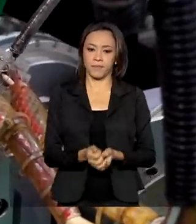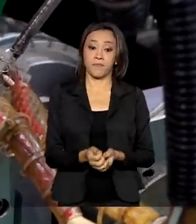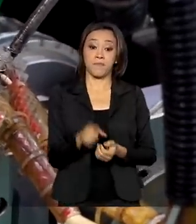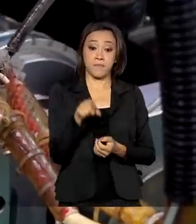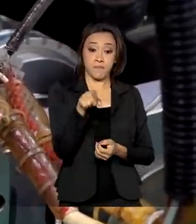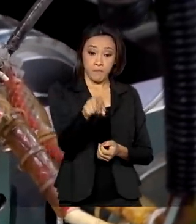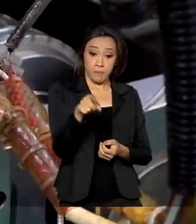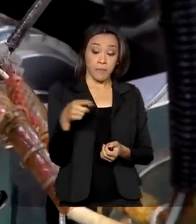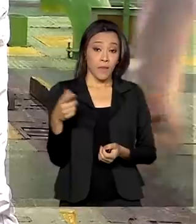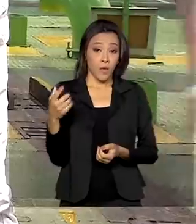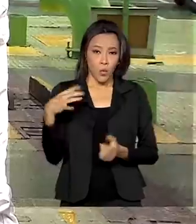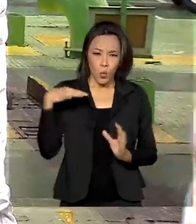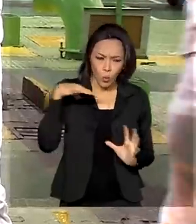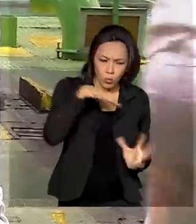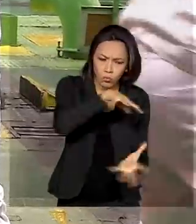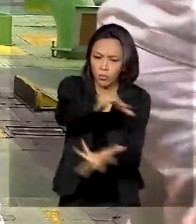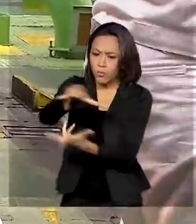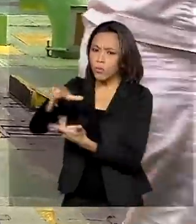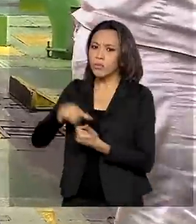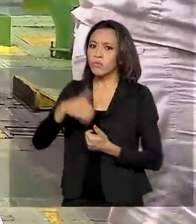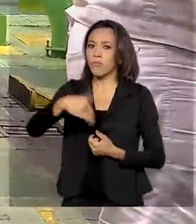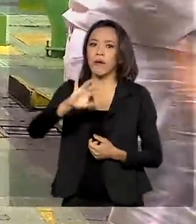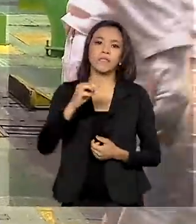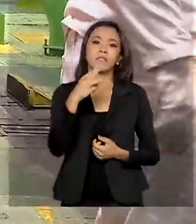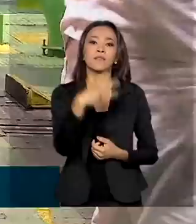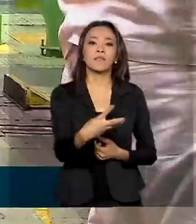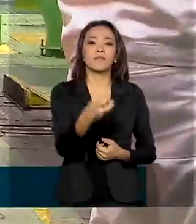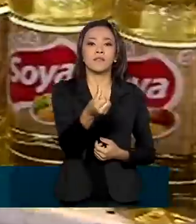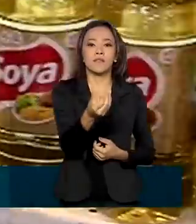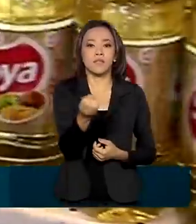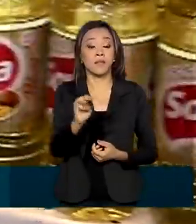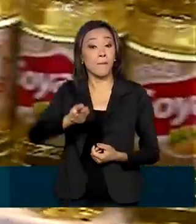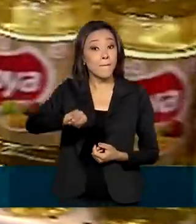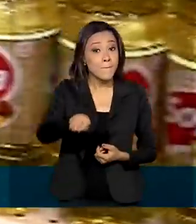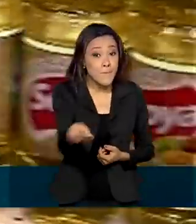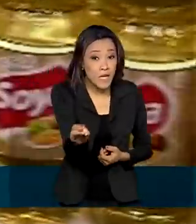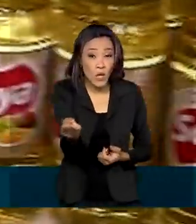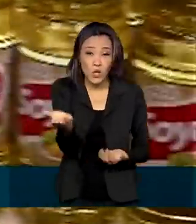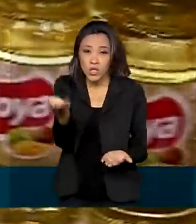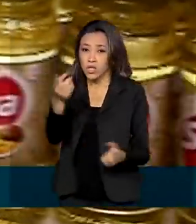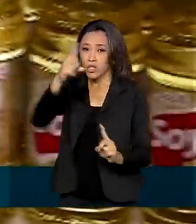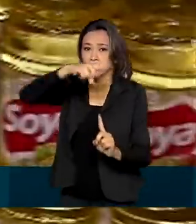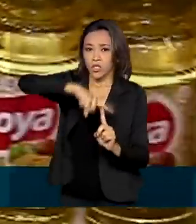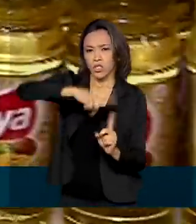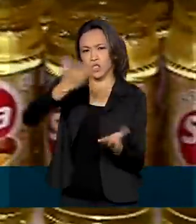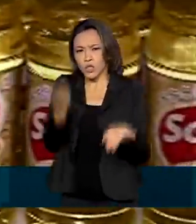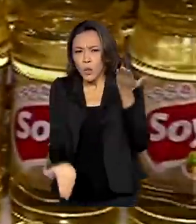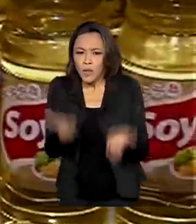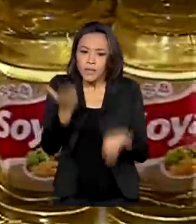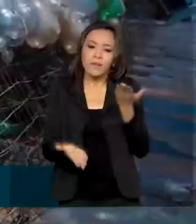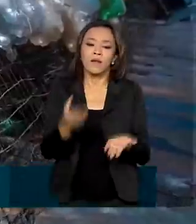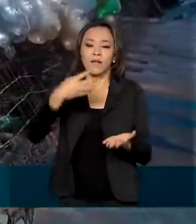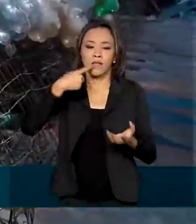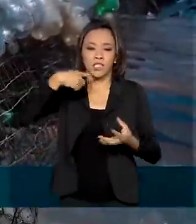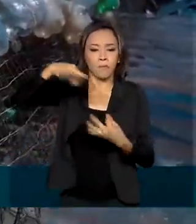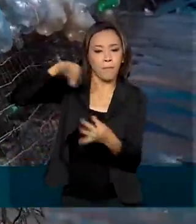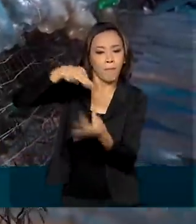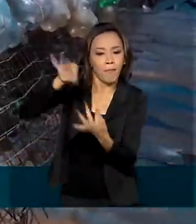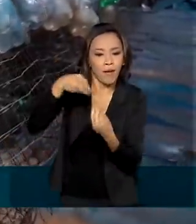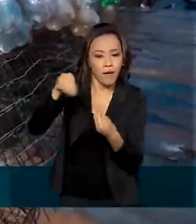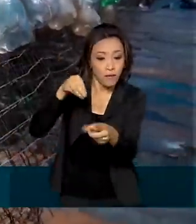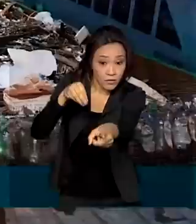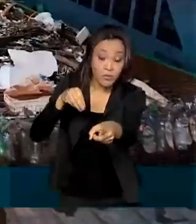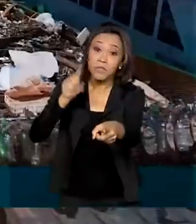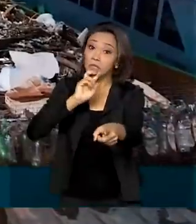Atualmente, o mundo consome mais de 360 milhões de toneladas de plásticos por ano. O resultado